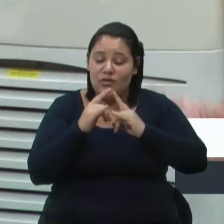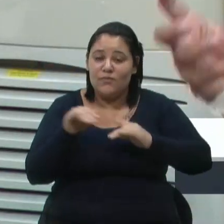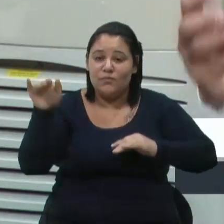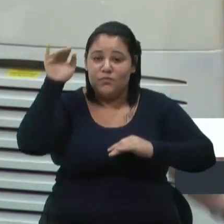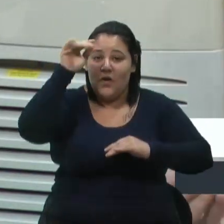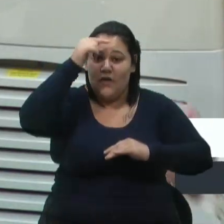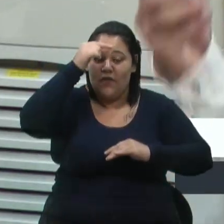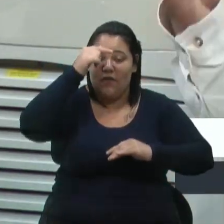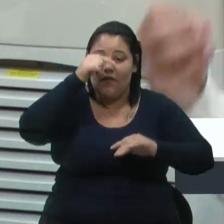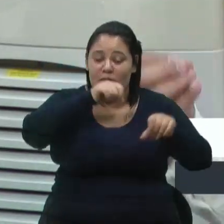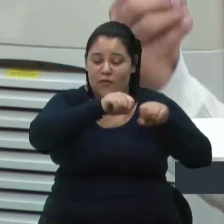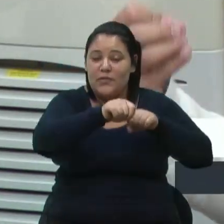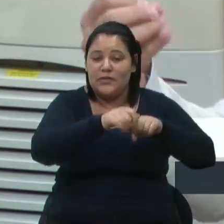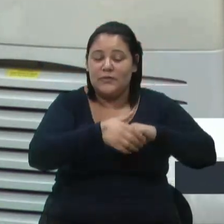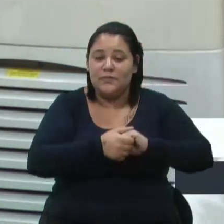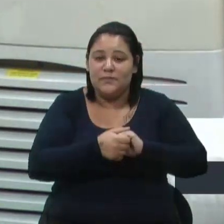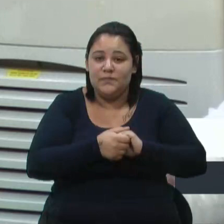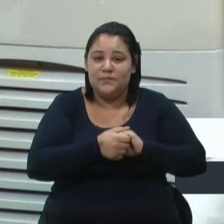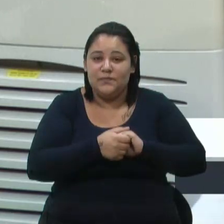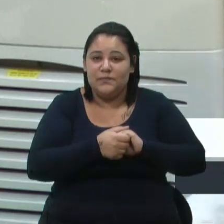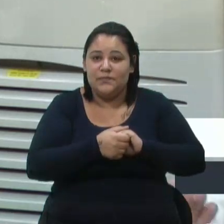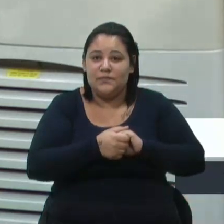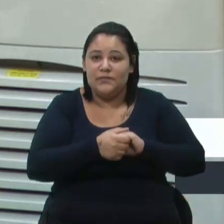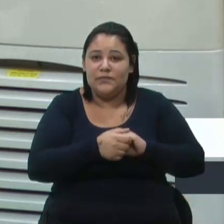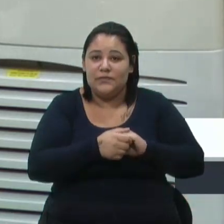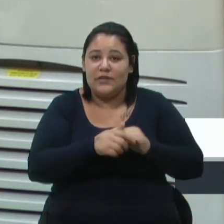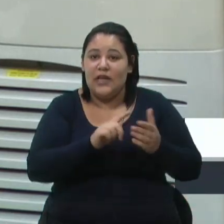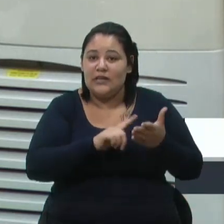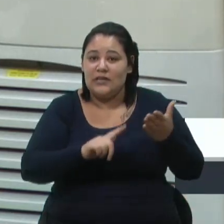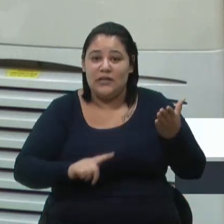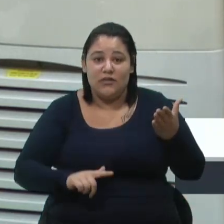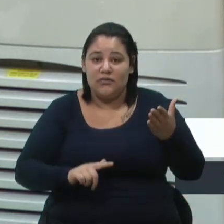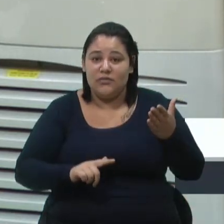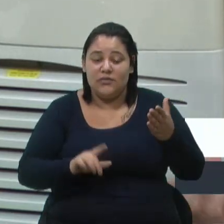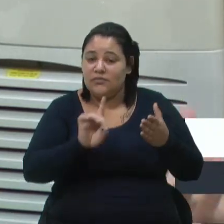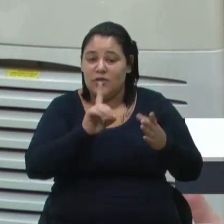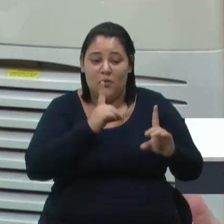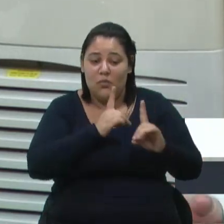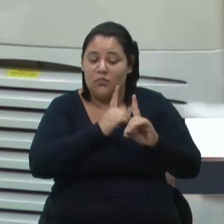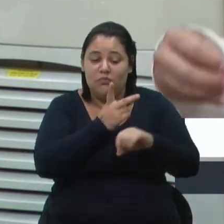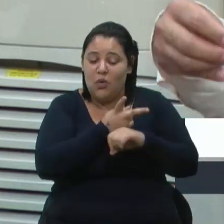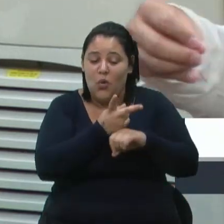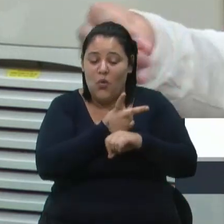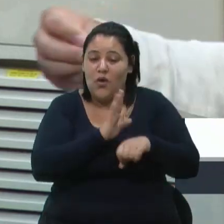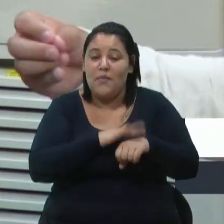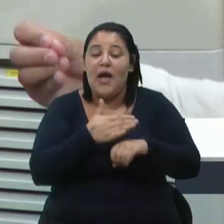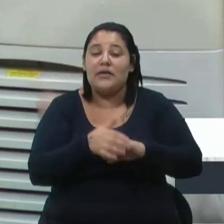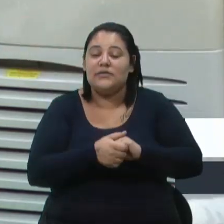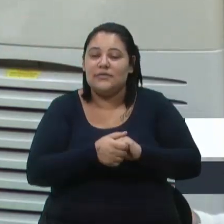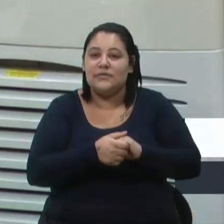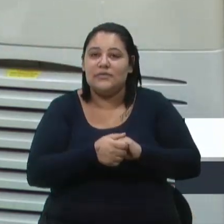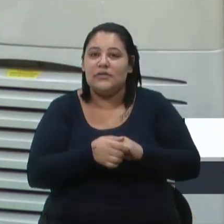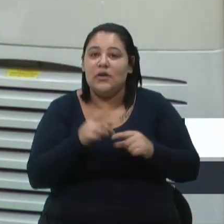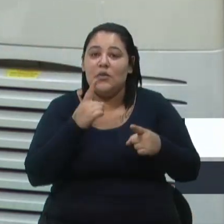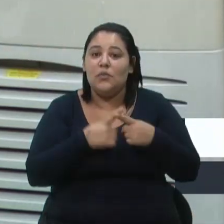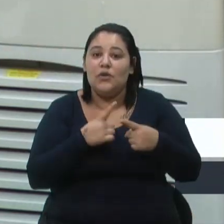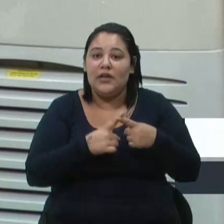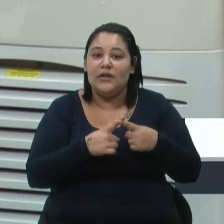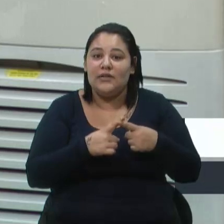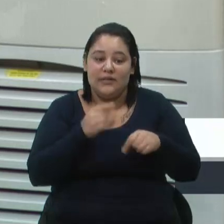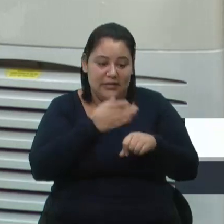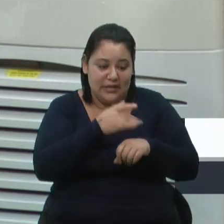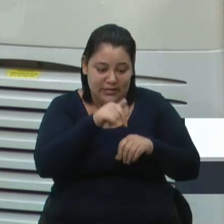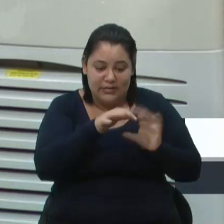As licenciaturas são cada vez menos procuradas. Por quê? Bom, em razão desse contexto.